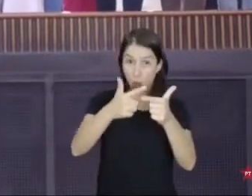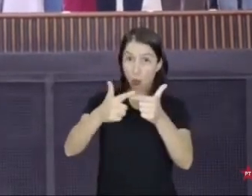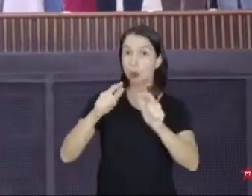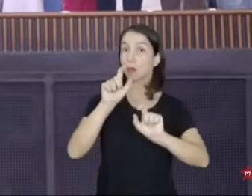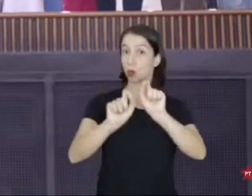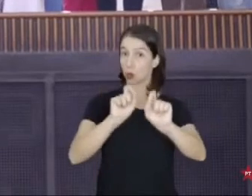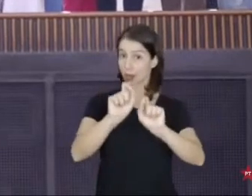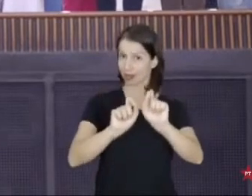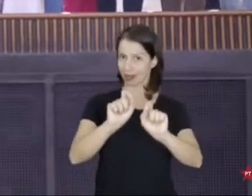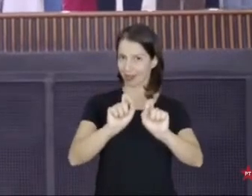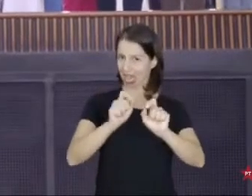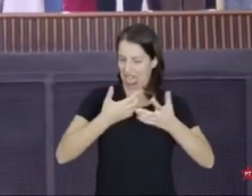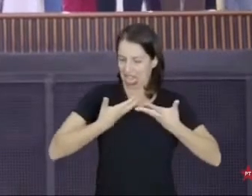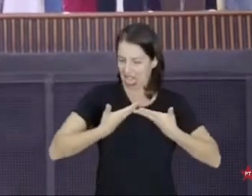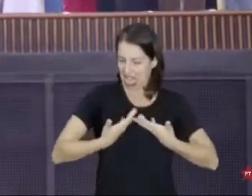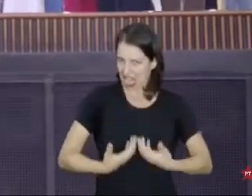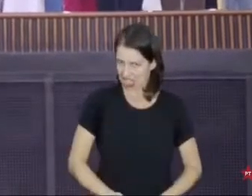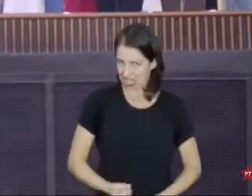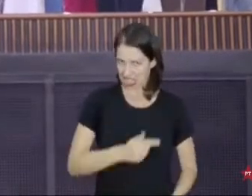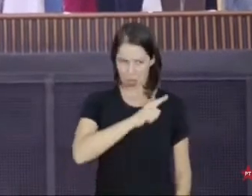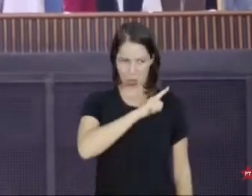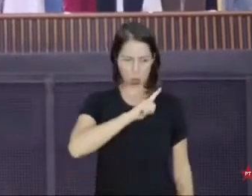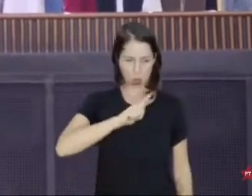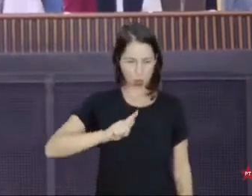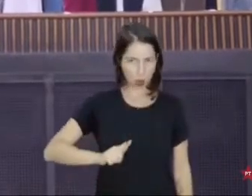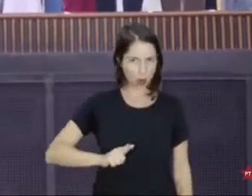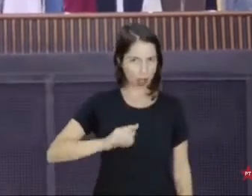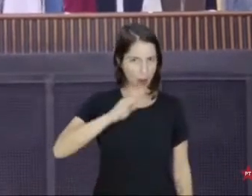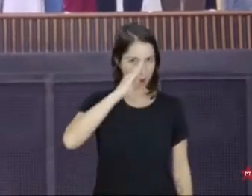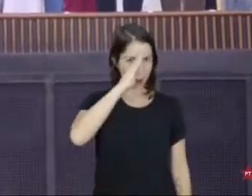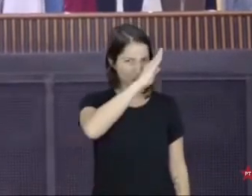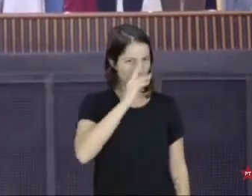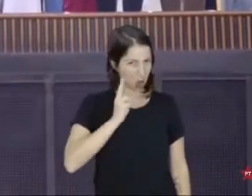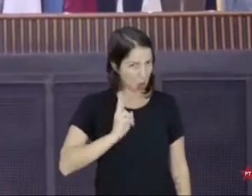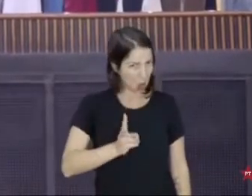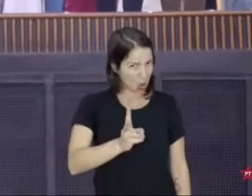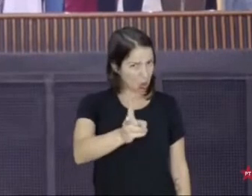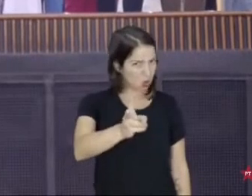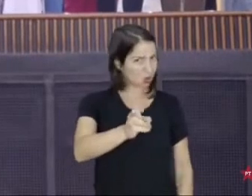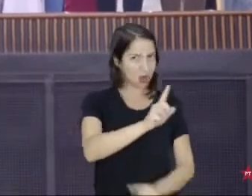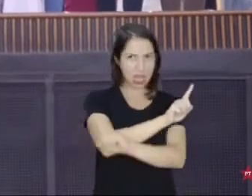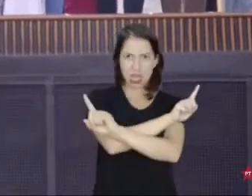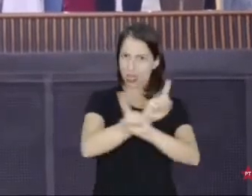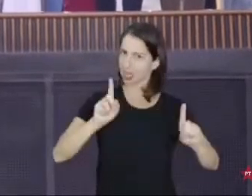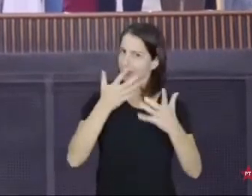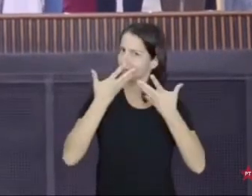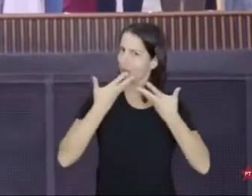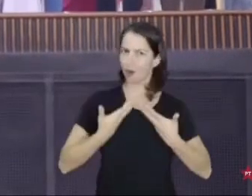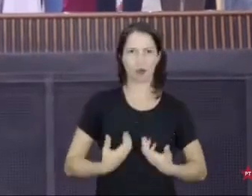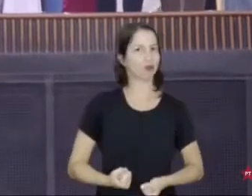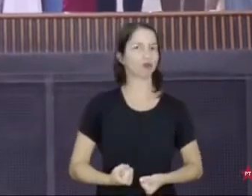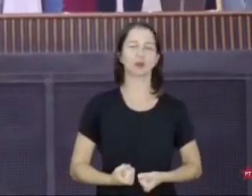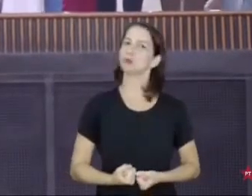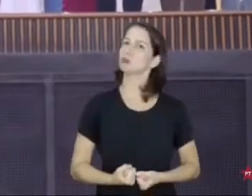um governo desumano como Bolsonaro continue governando esse país. Esse ano, por exemplo, ele